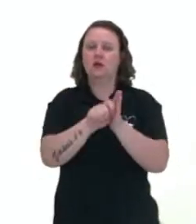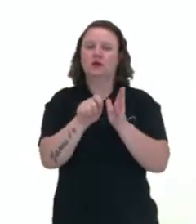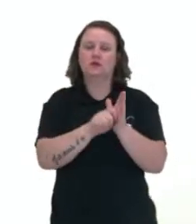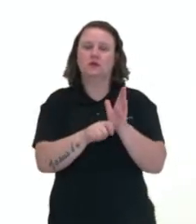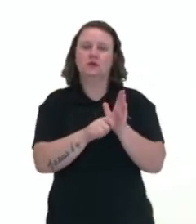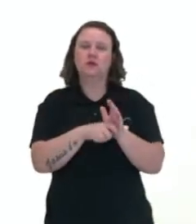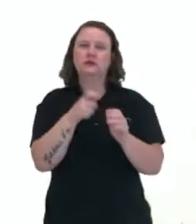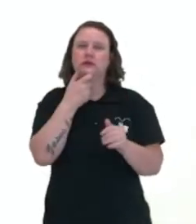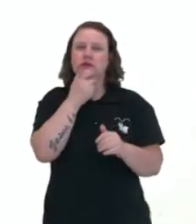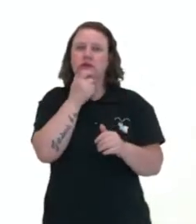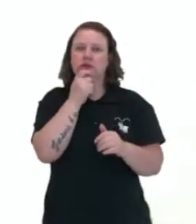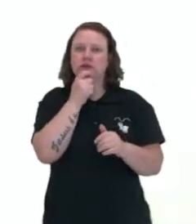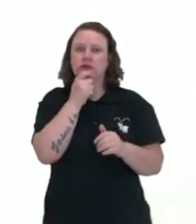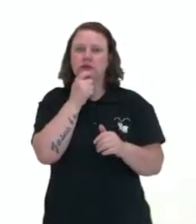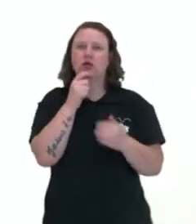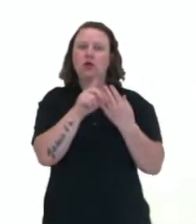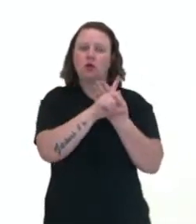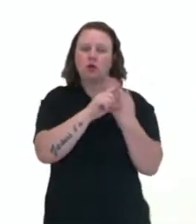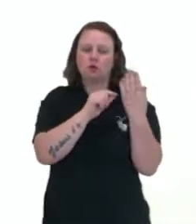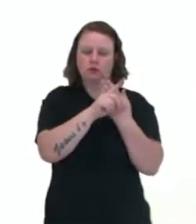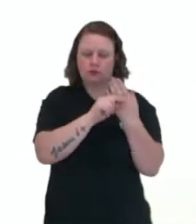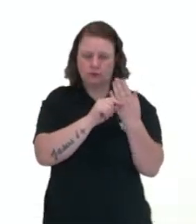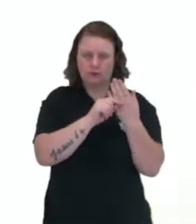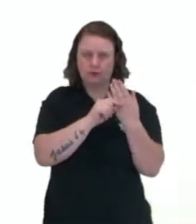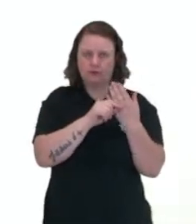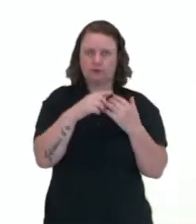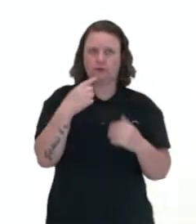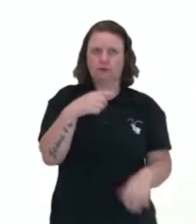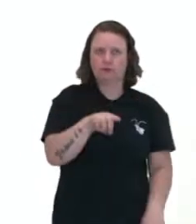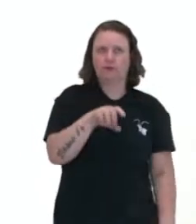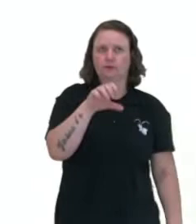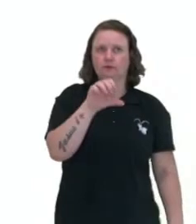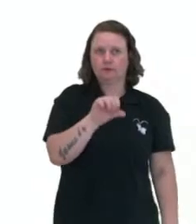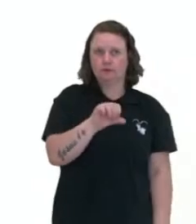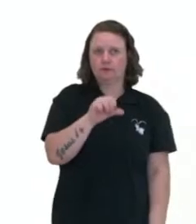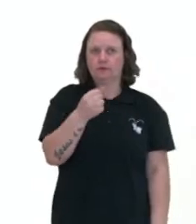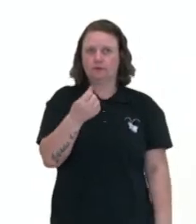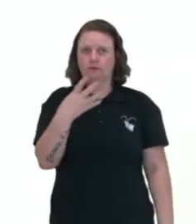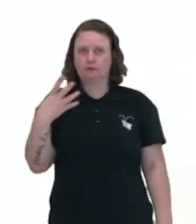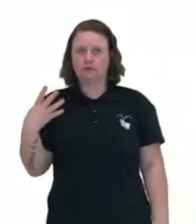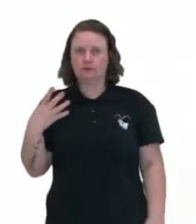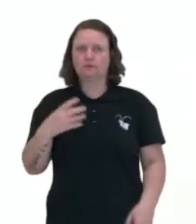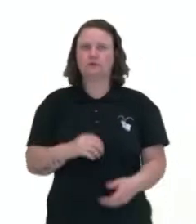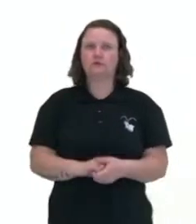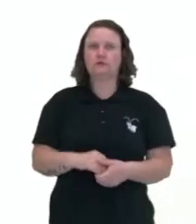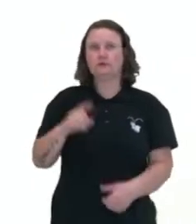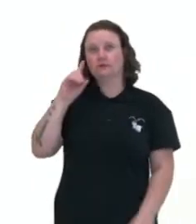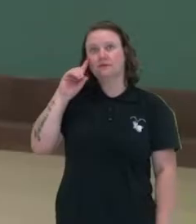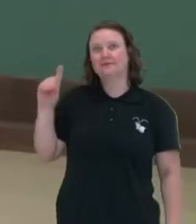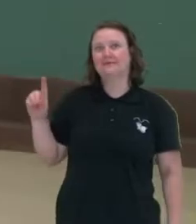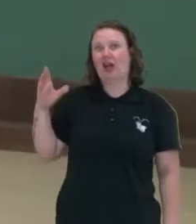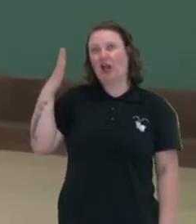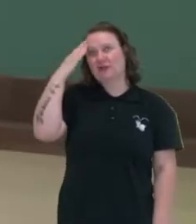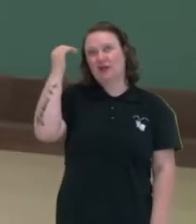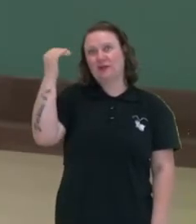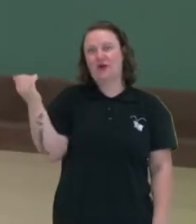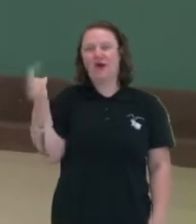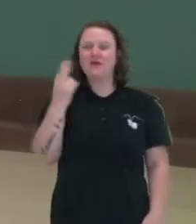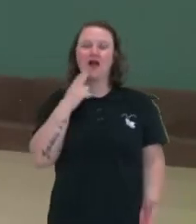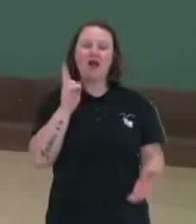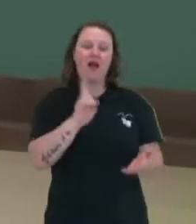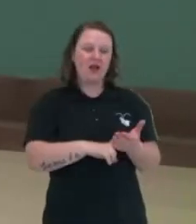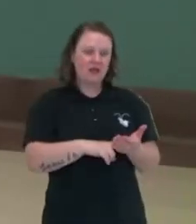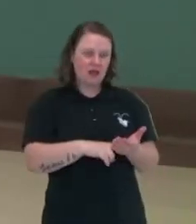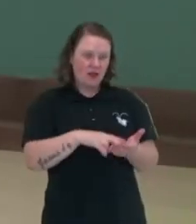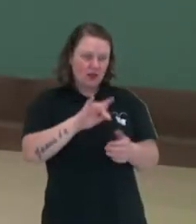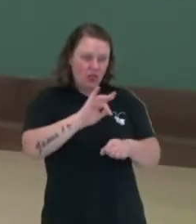lançado em 1964. Então, aqui na imagem, o famoso bilhete dourado que estava dentro dos chocolates.